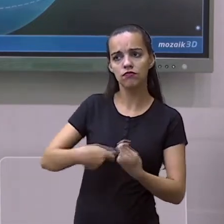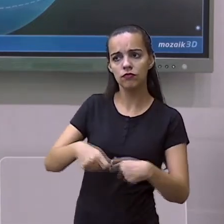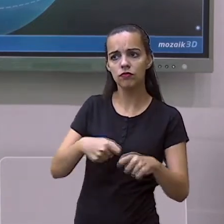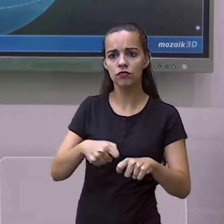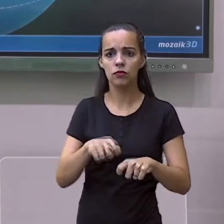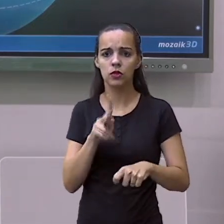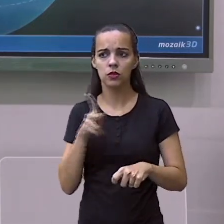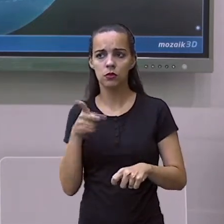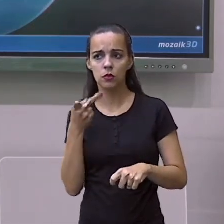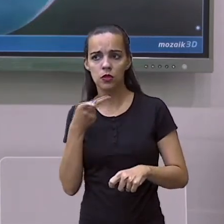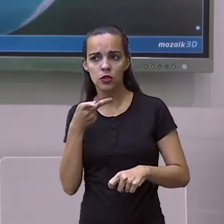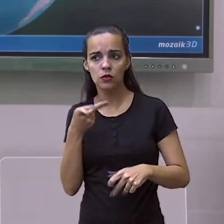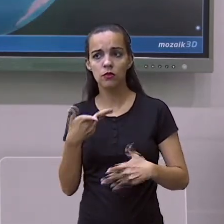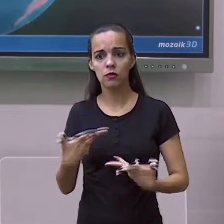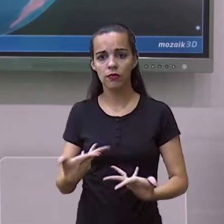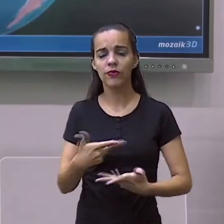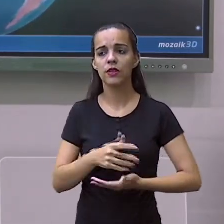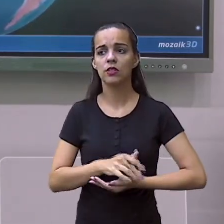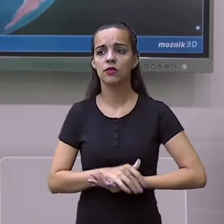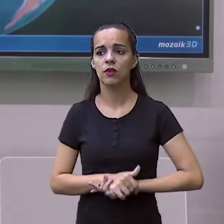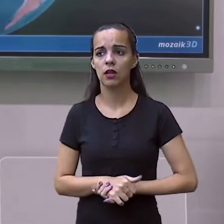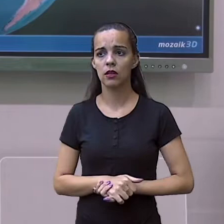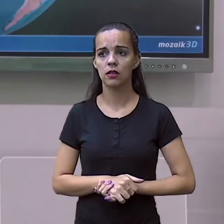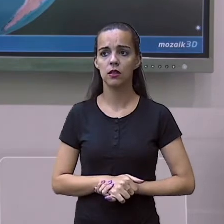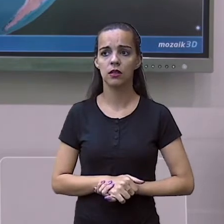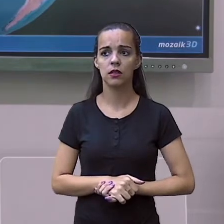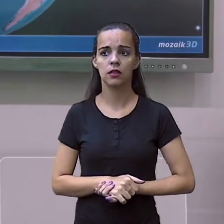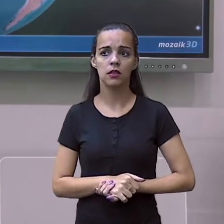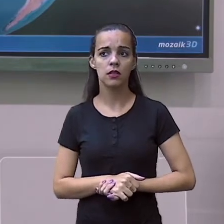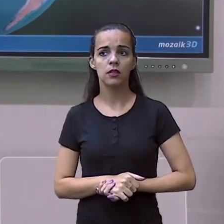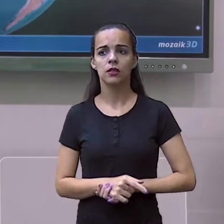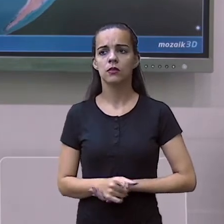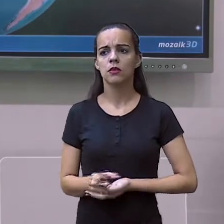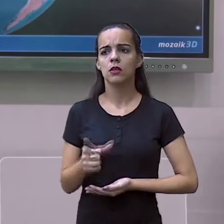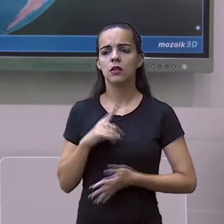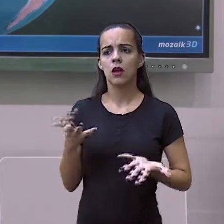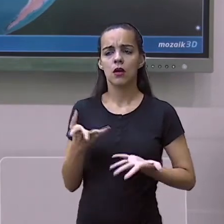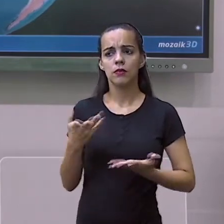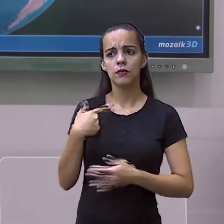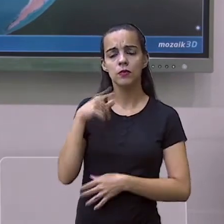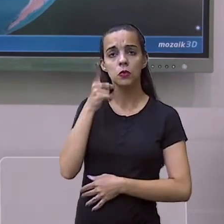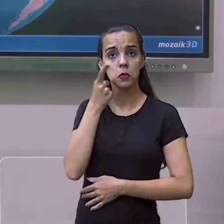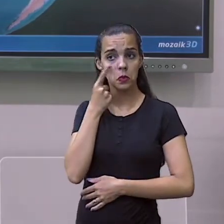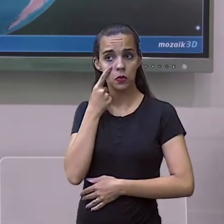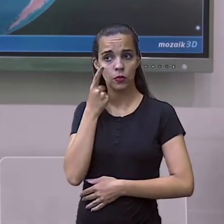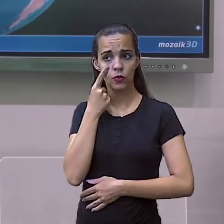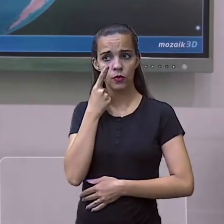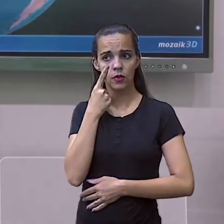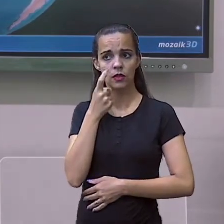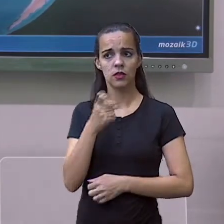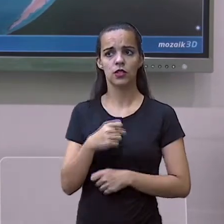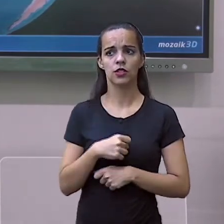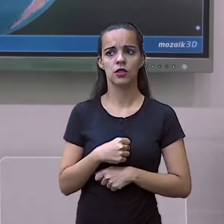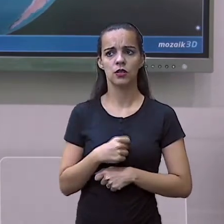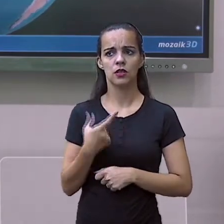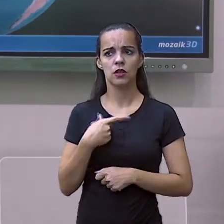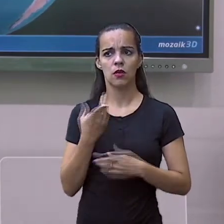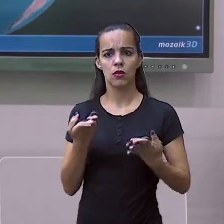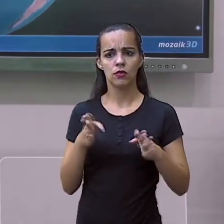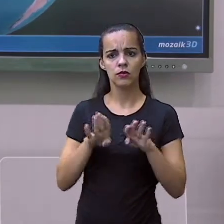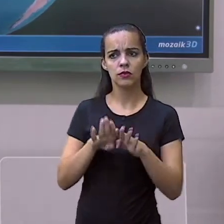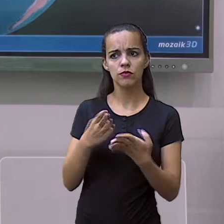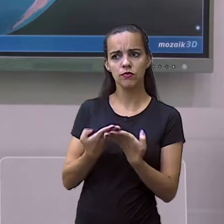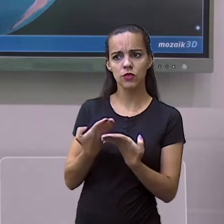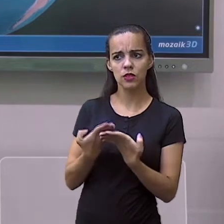destacar aqui da América Central? Nós vamos ver que, nós vamos estar fechando essa